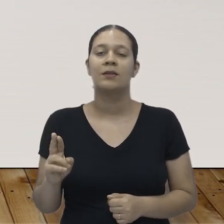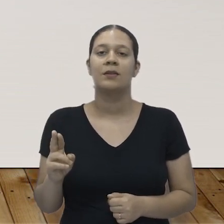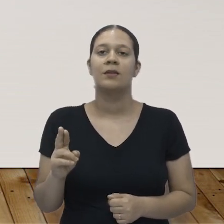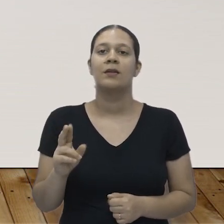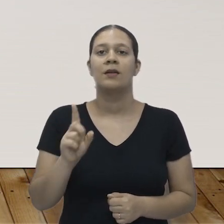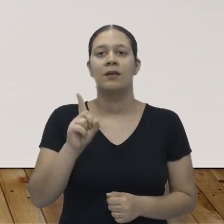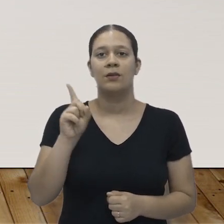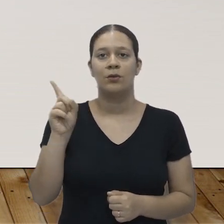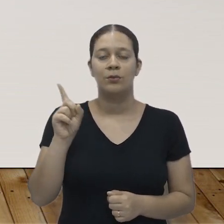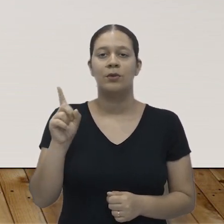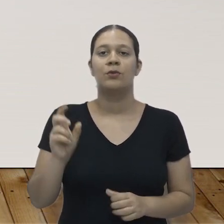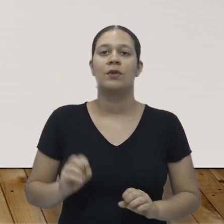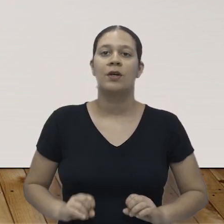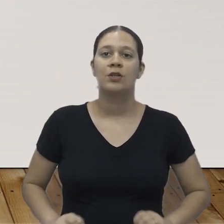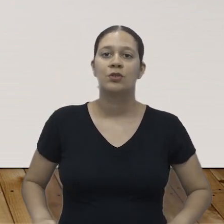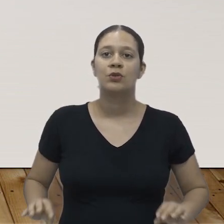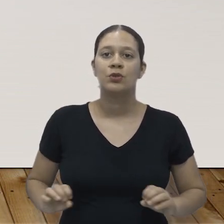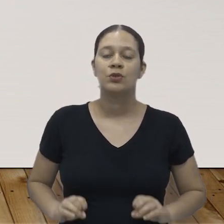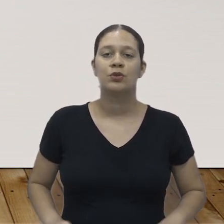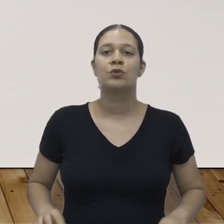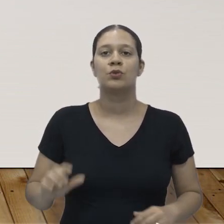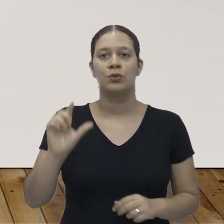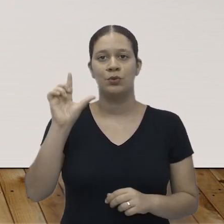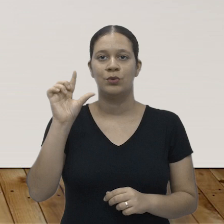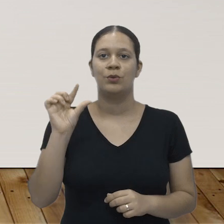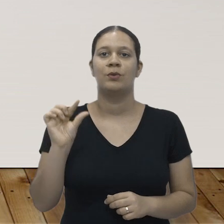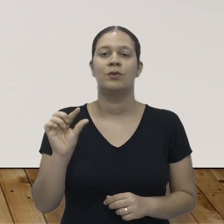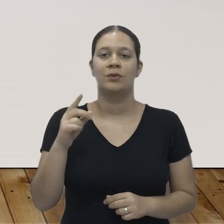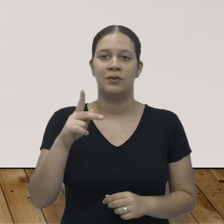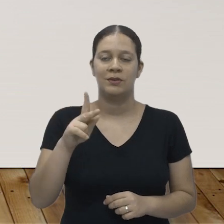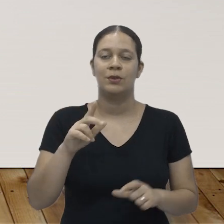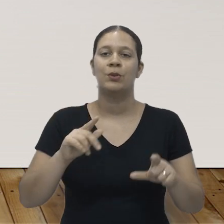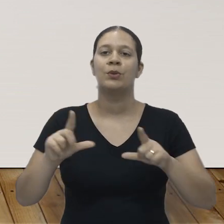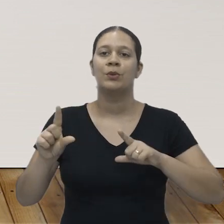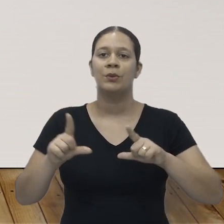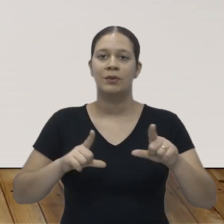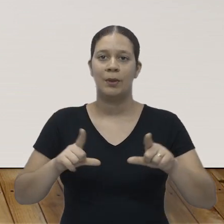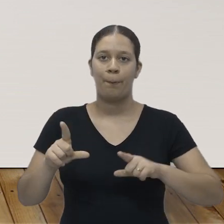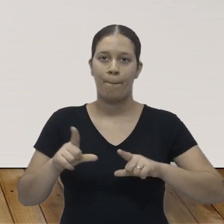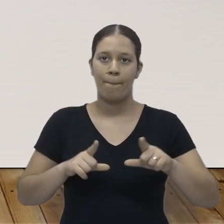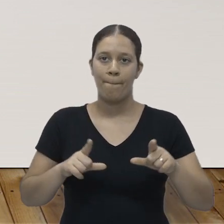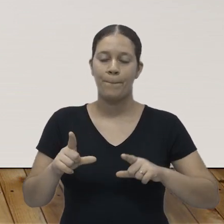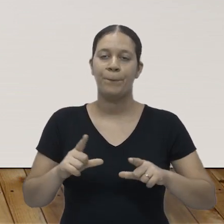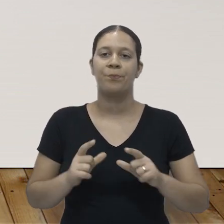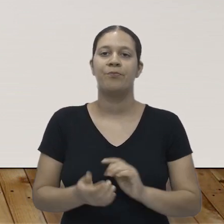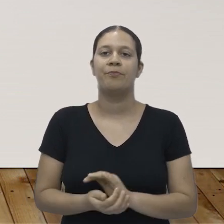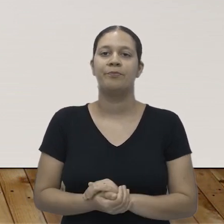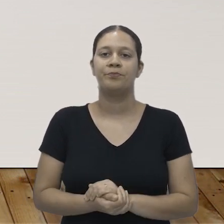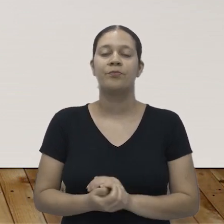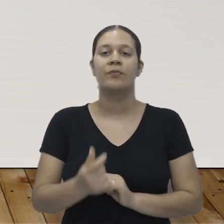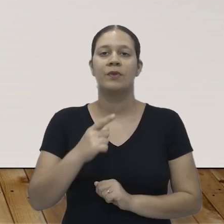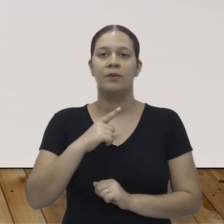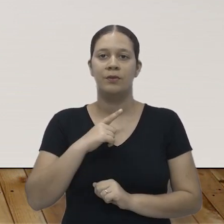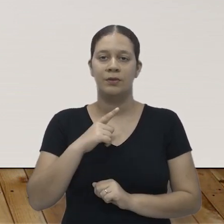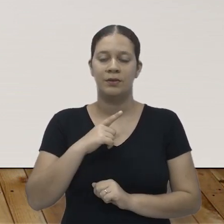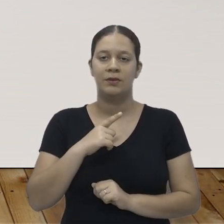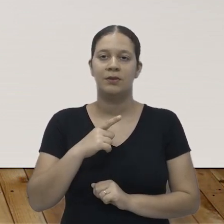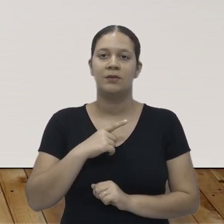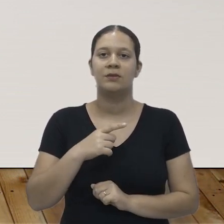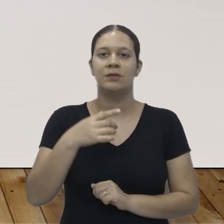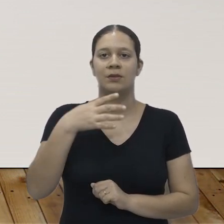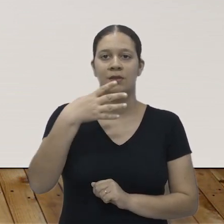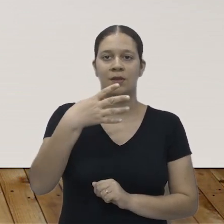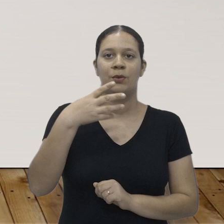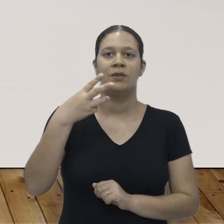porque ela gastou menos do que o que ela cobrou pelo seu trabalho. Então, ela